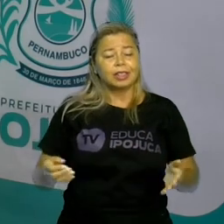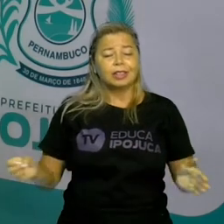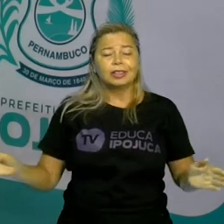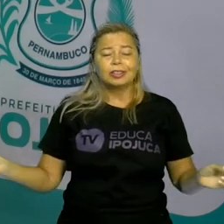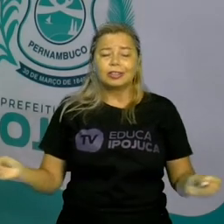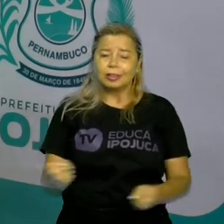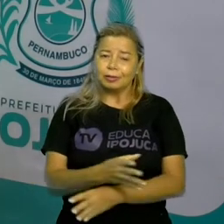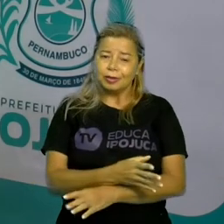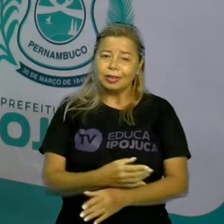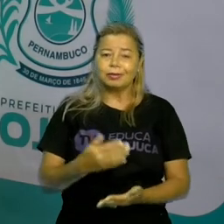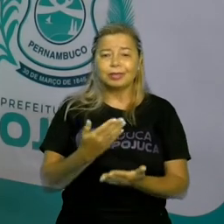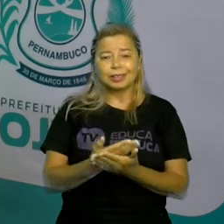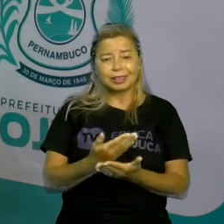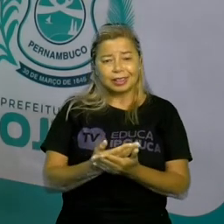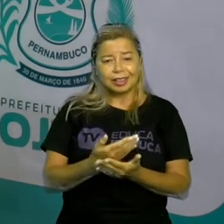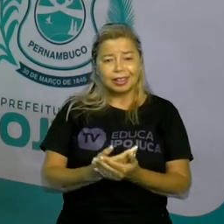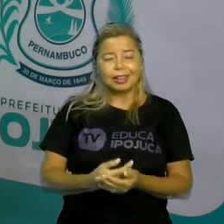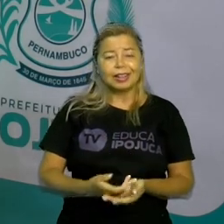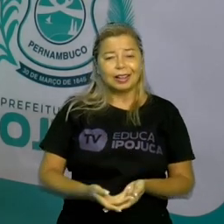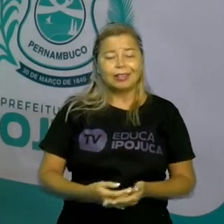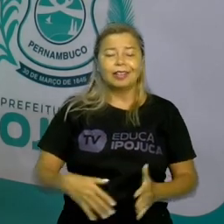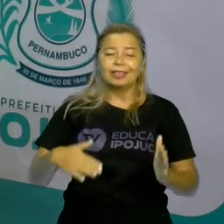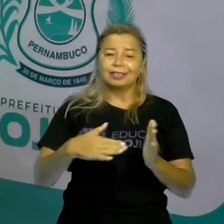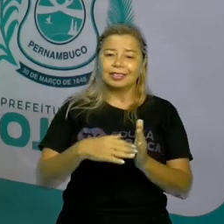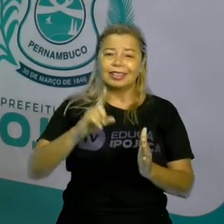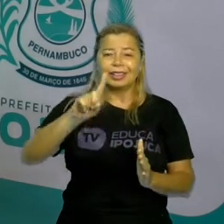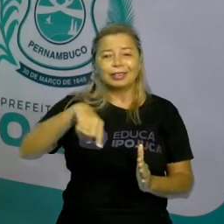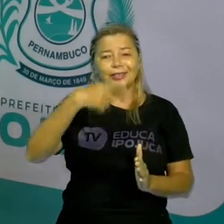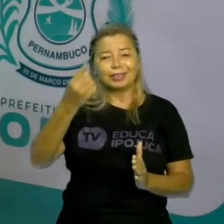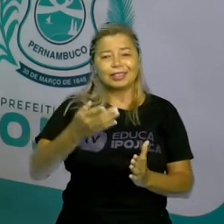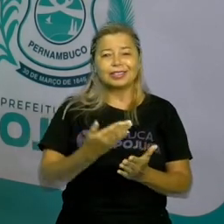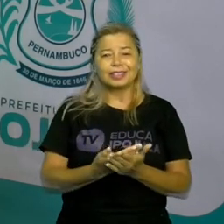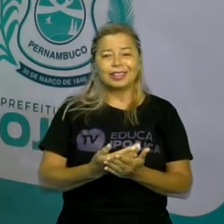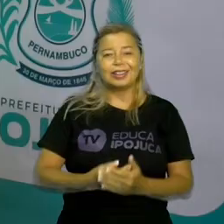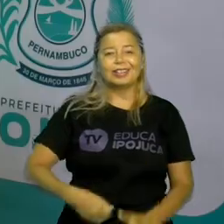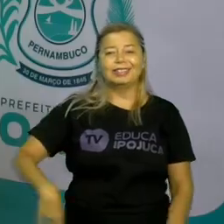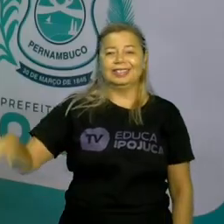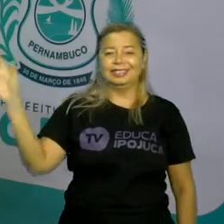Espero que vocês tenham entendido. Até a próxima aula. Valeu!